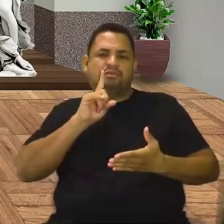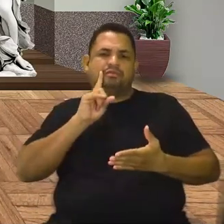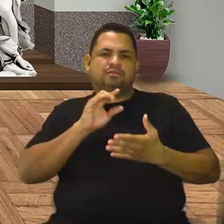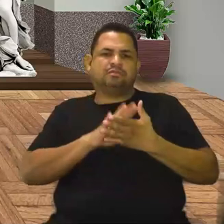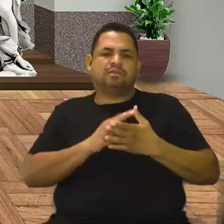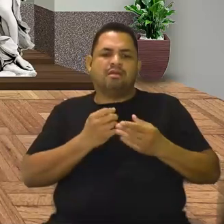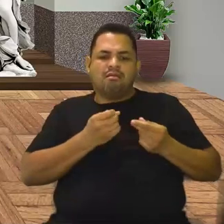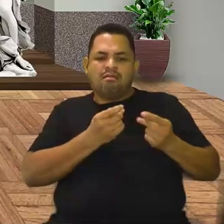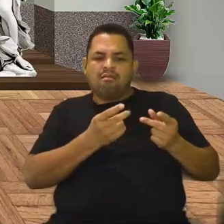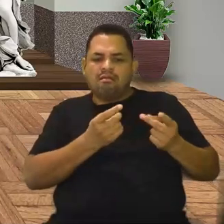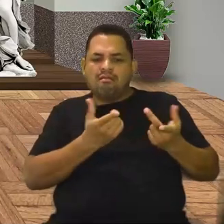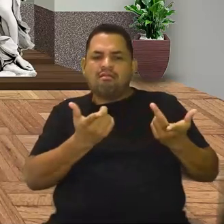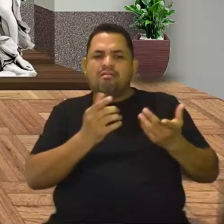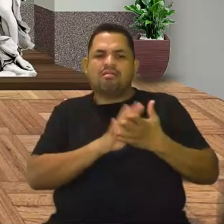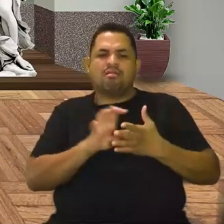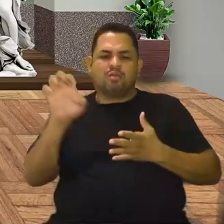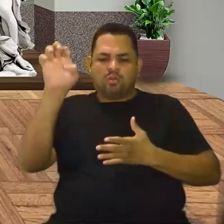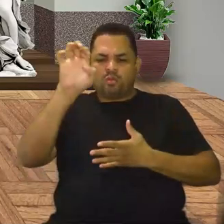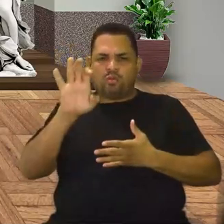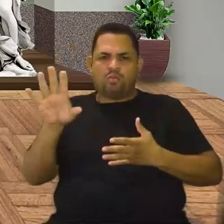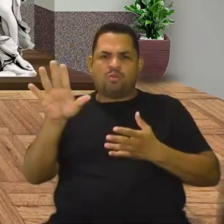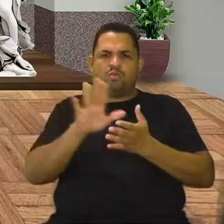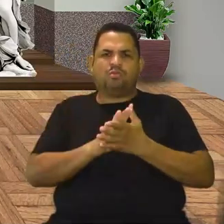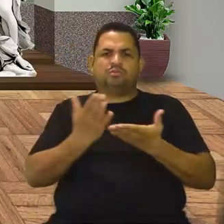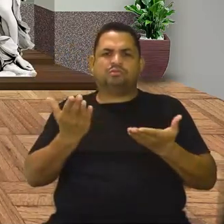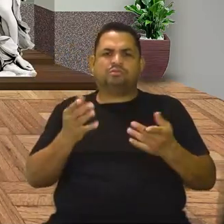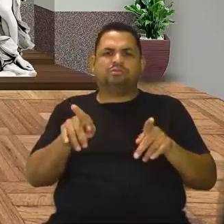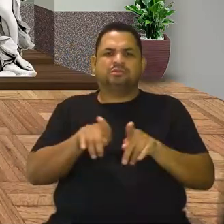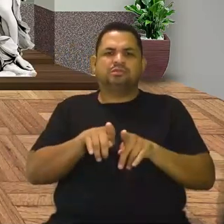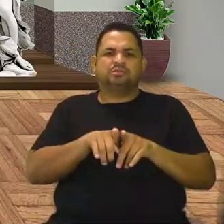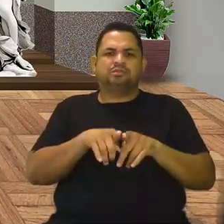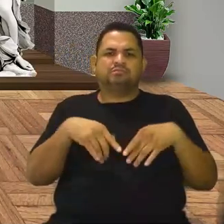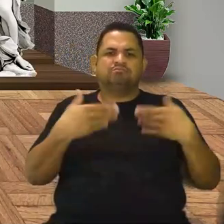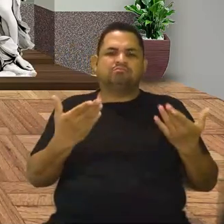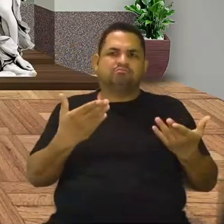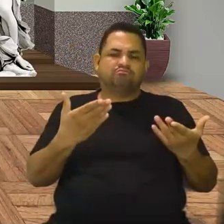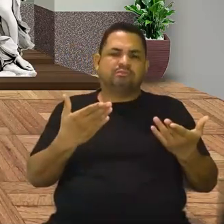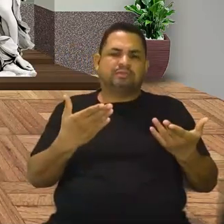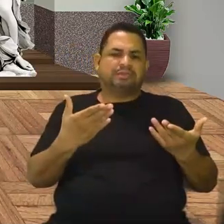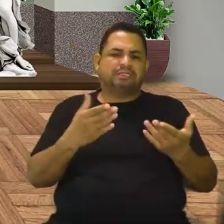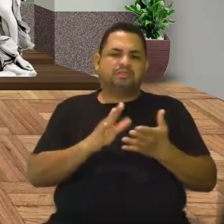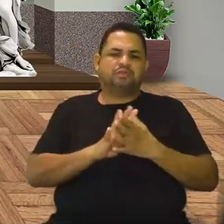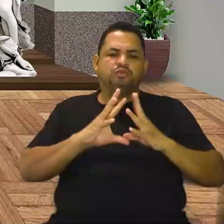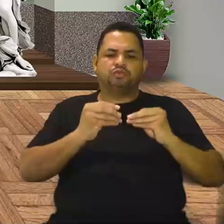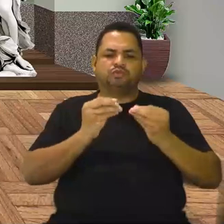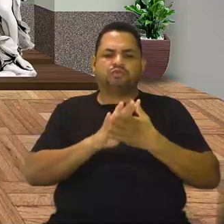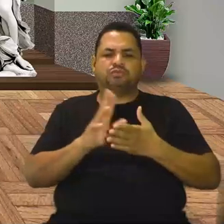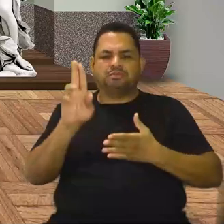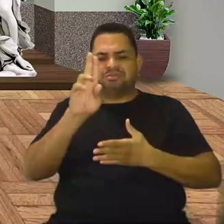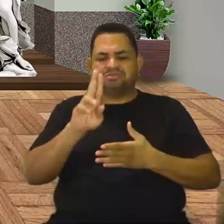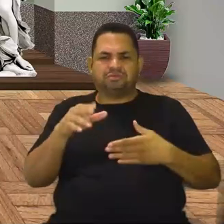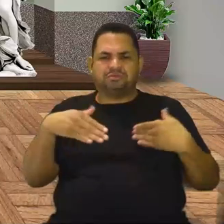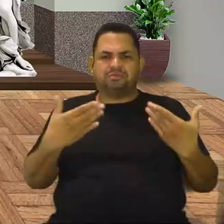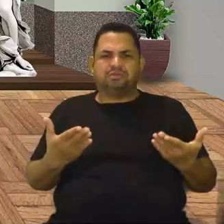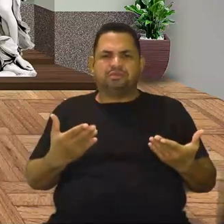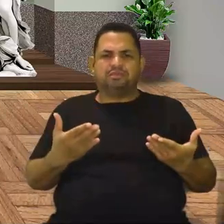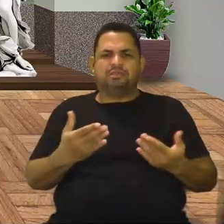o mercado europeu quanto o mercado que os europeus anteriormente abasteciam. Com isso,